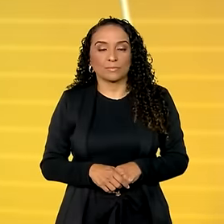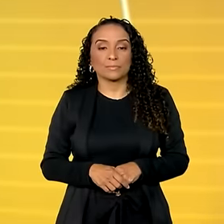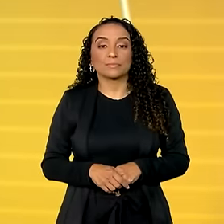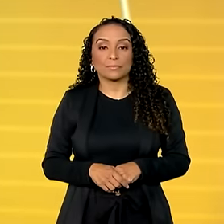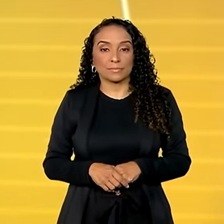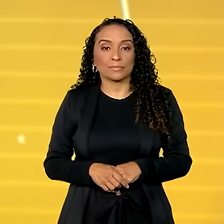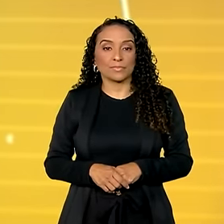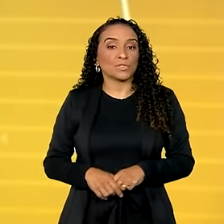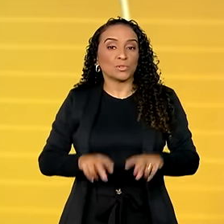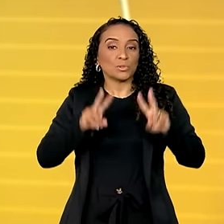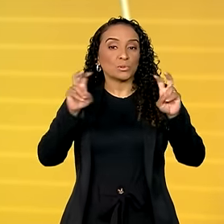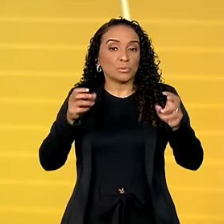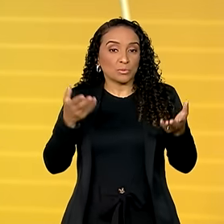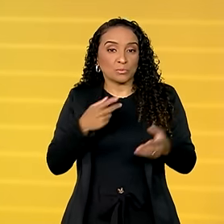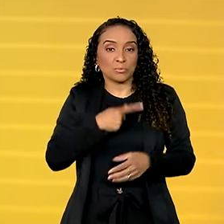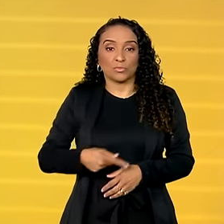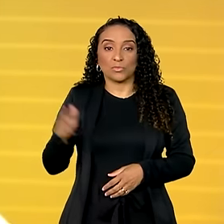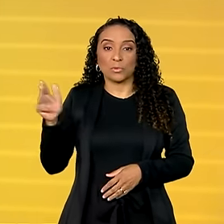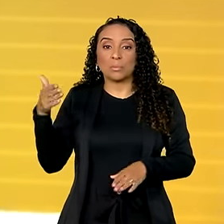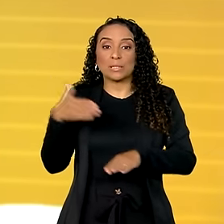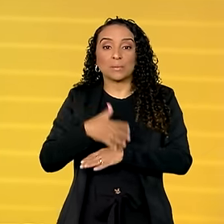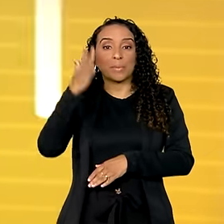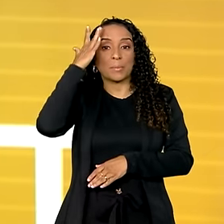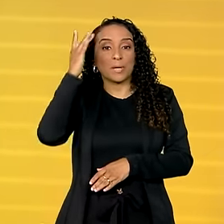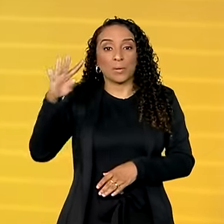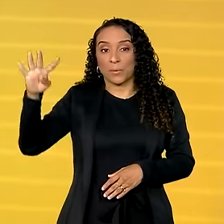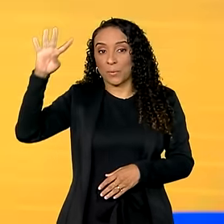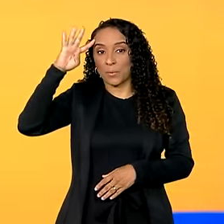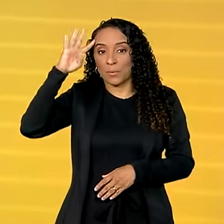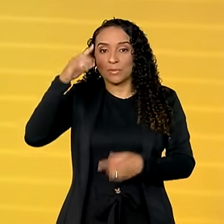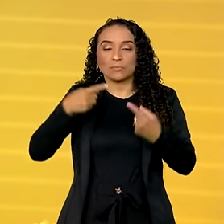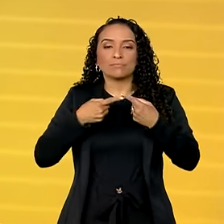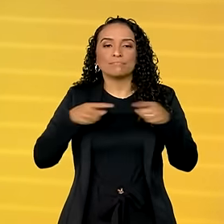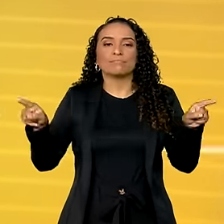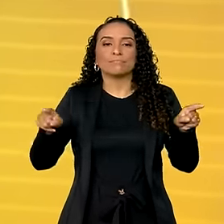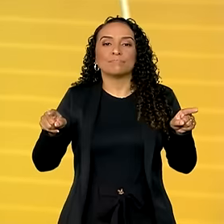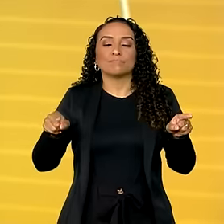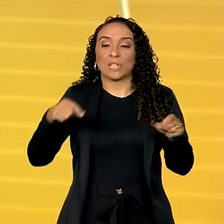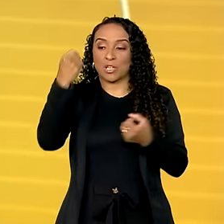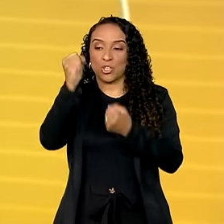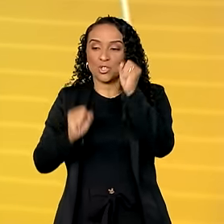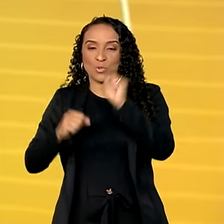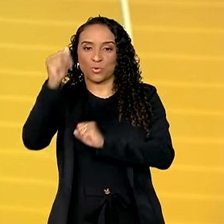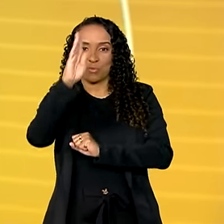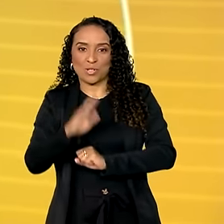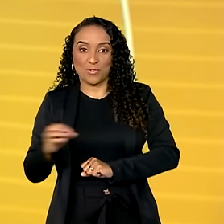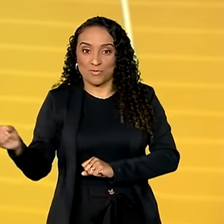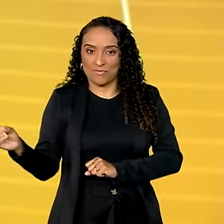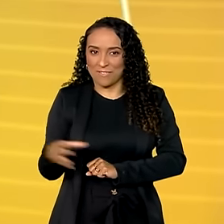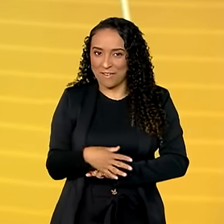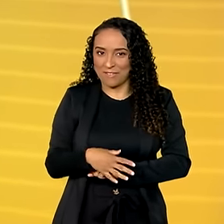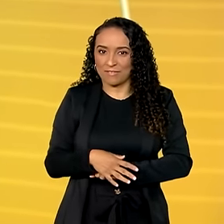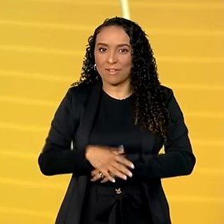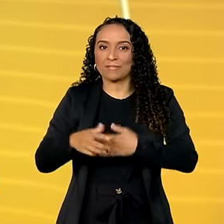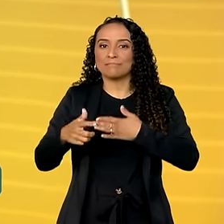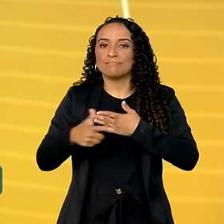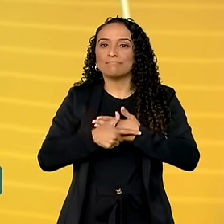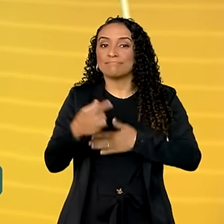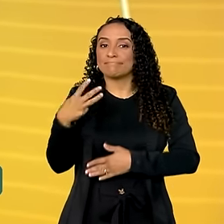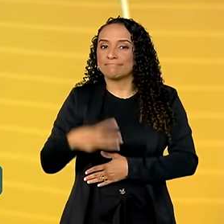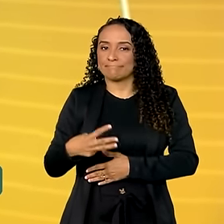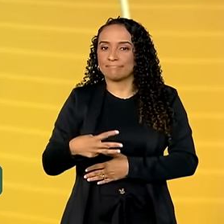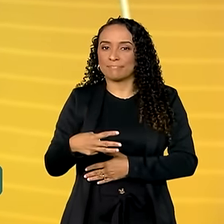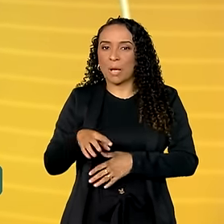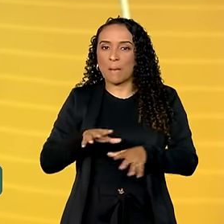E ainda sobre esse assunto, o presidente Lula participa amanhã, quarta-feira, do lançamento da nova indústria Brasil Missão 3,